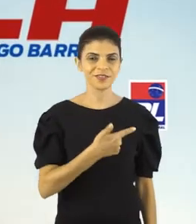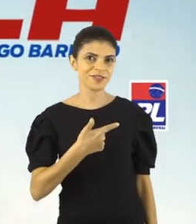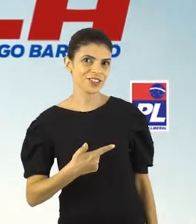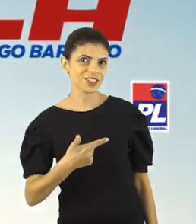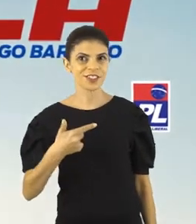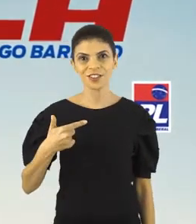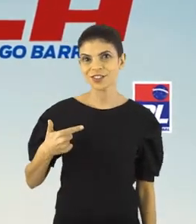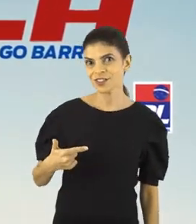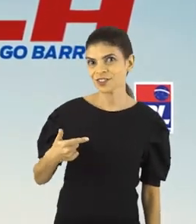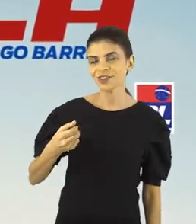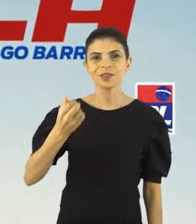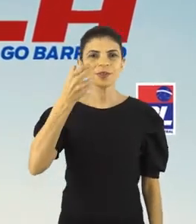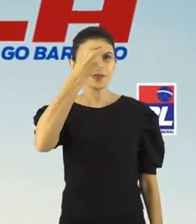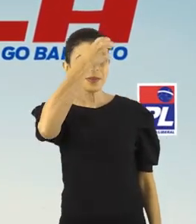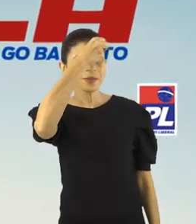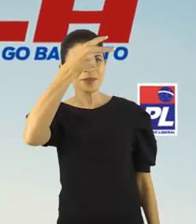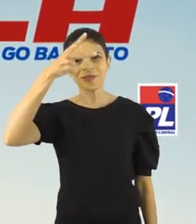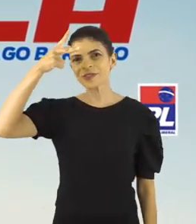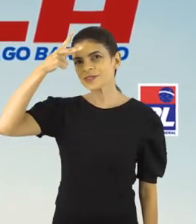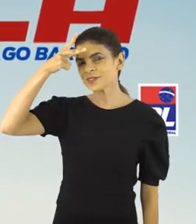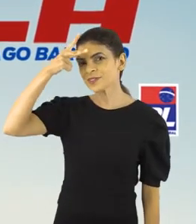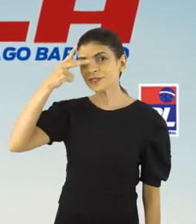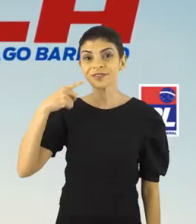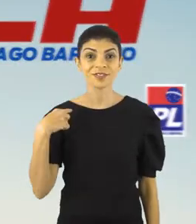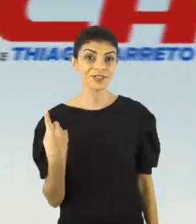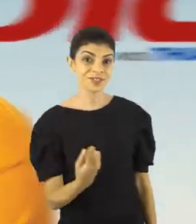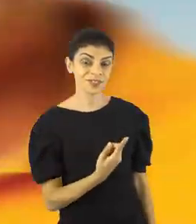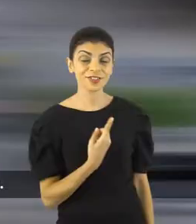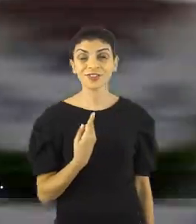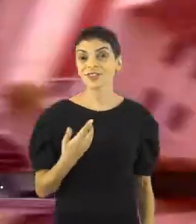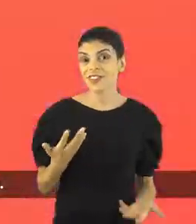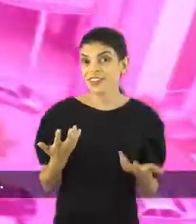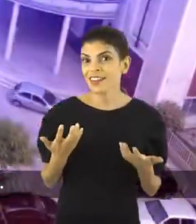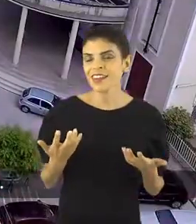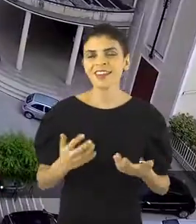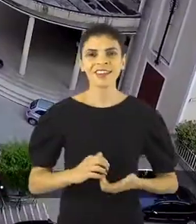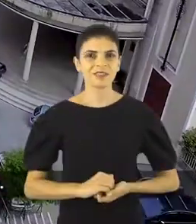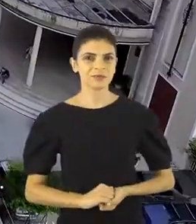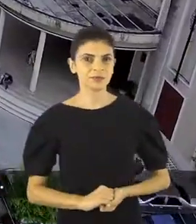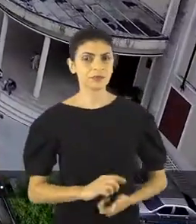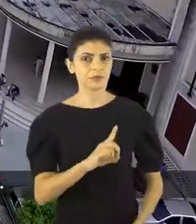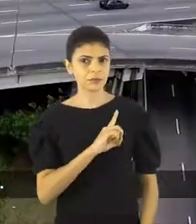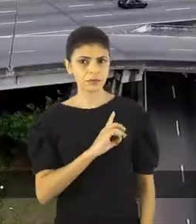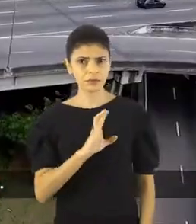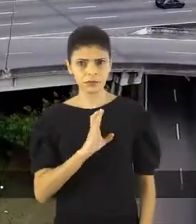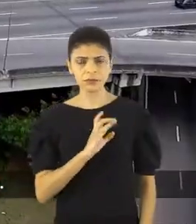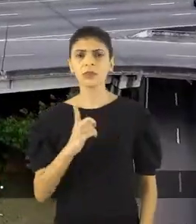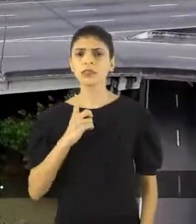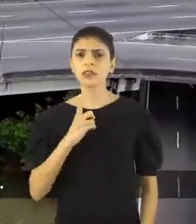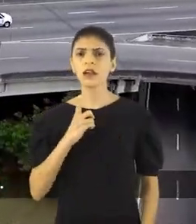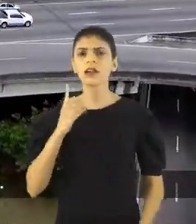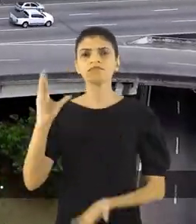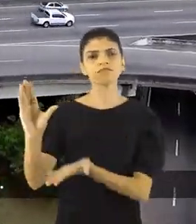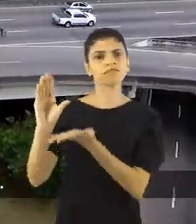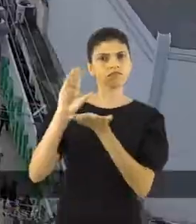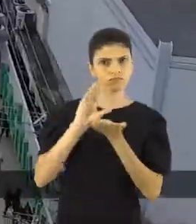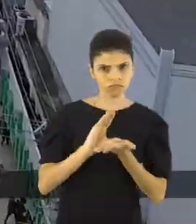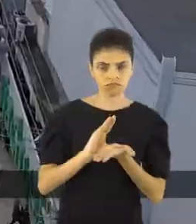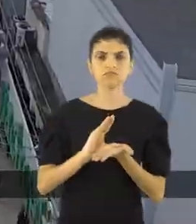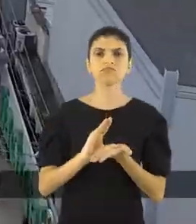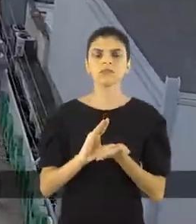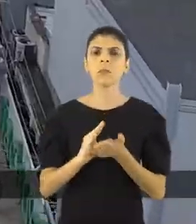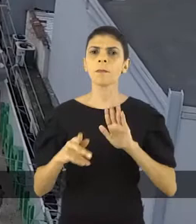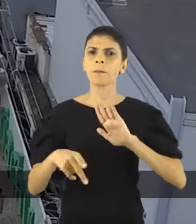Agora é Dica 22 Ducos Caxias é uma cidade com receita de Estado.